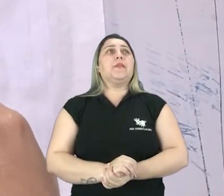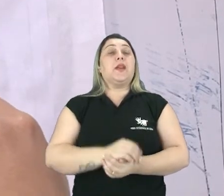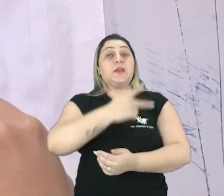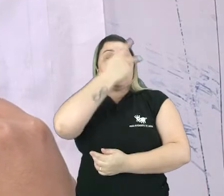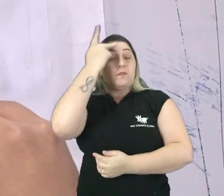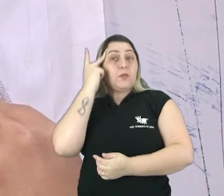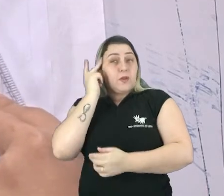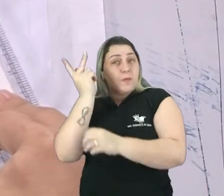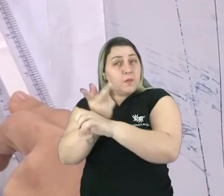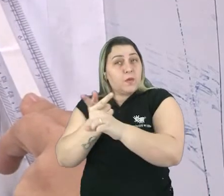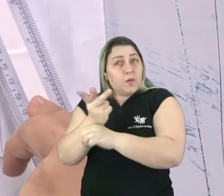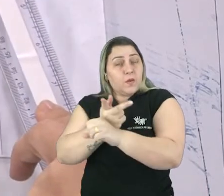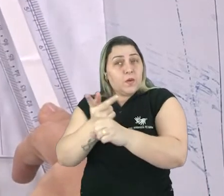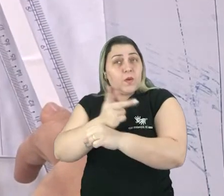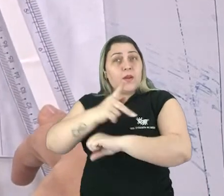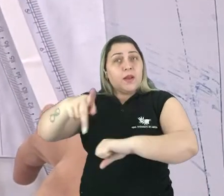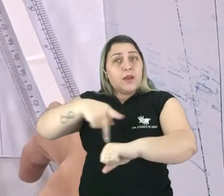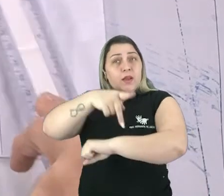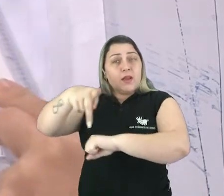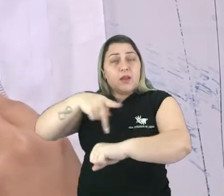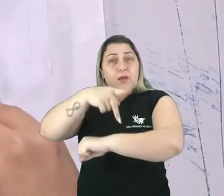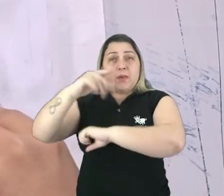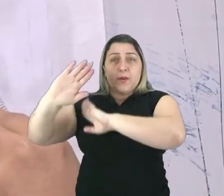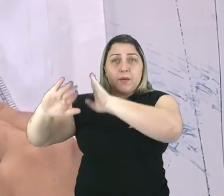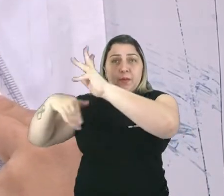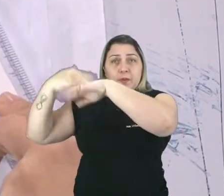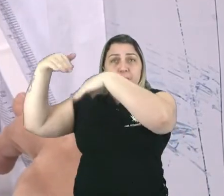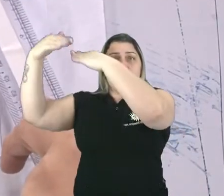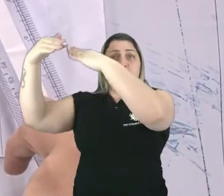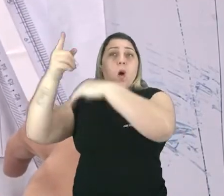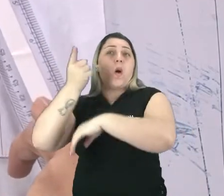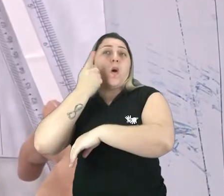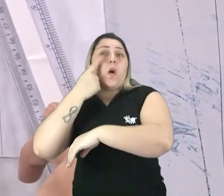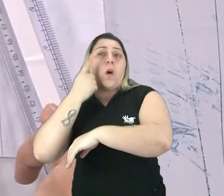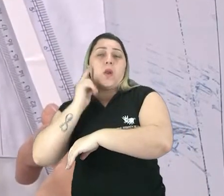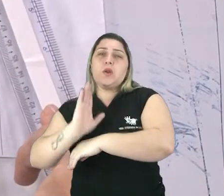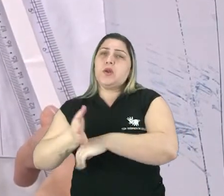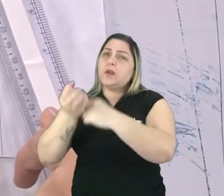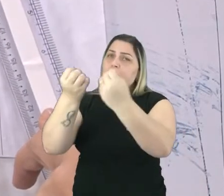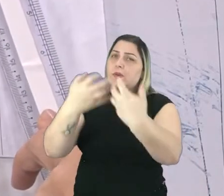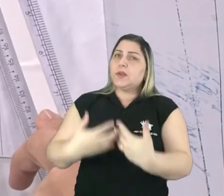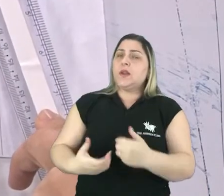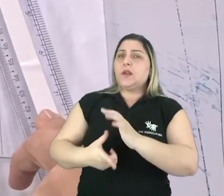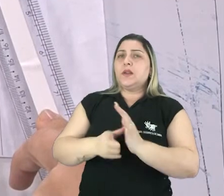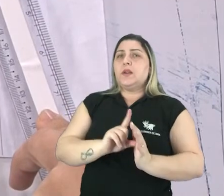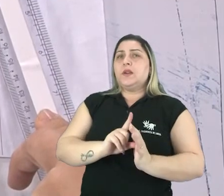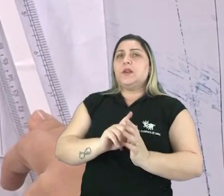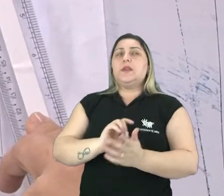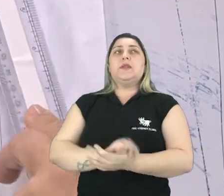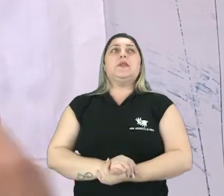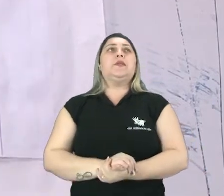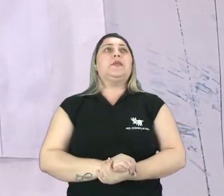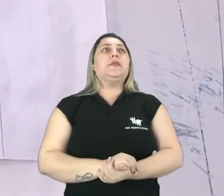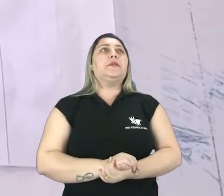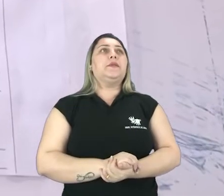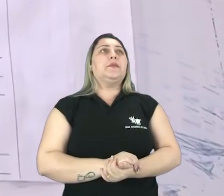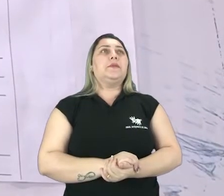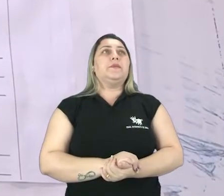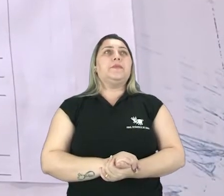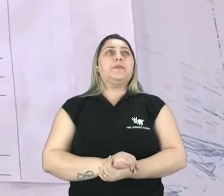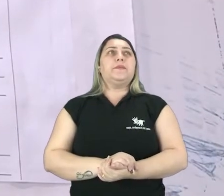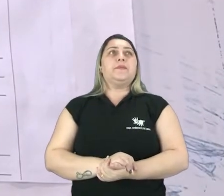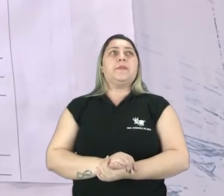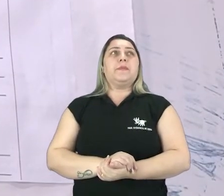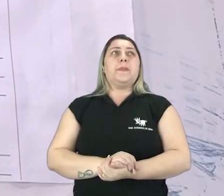pessoas. Buscam isso. Em países. Desenvolvidos. Olha só. O nós acabamos de falar. Em países. Desenvolvidos. Ó.